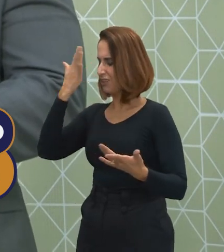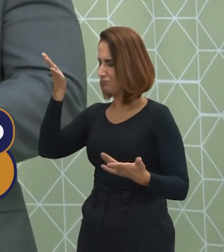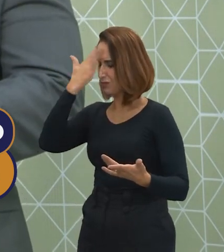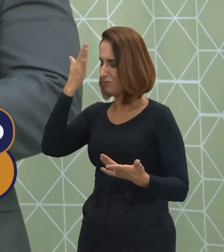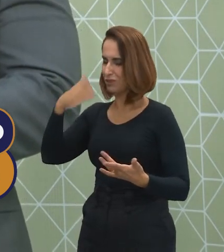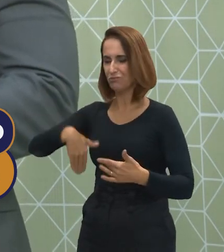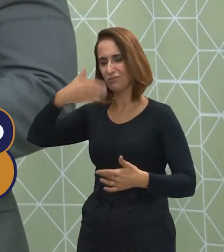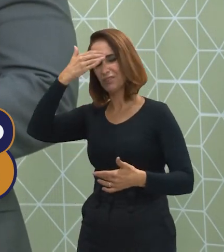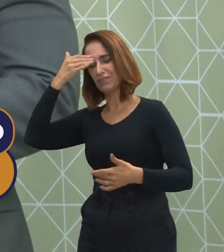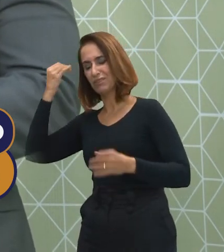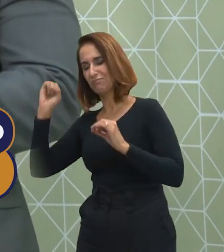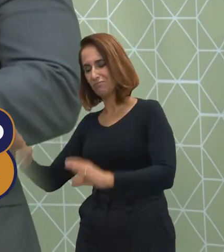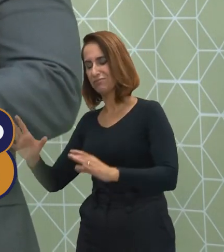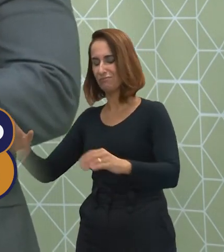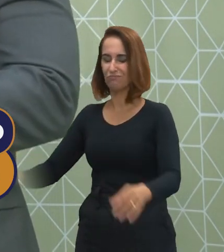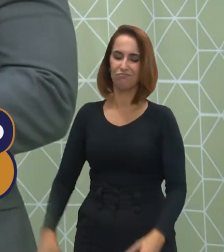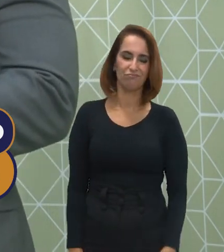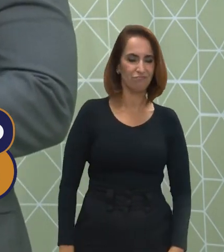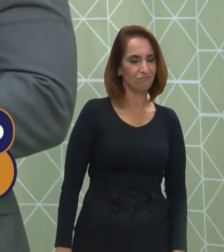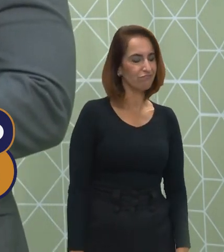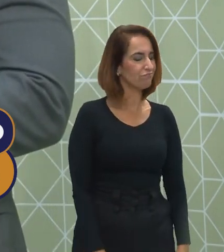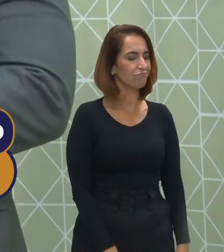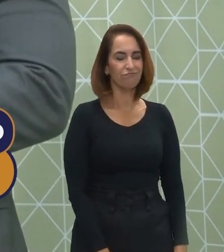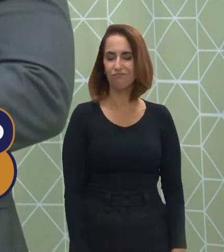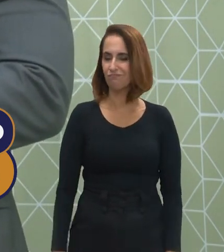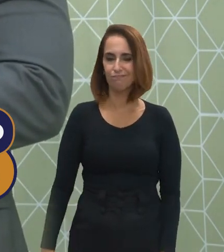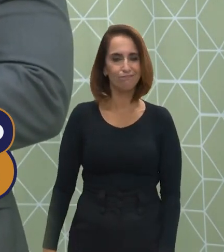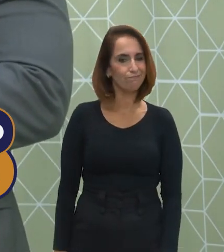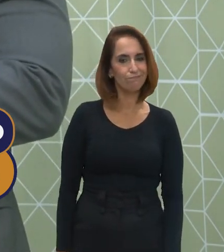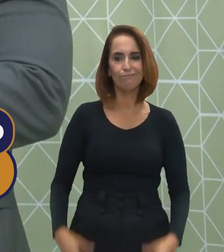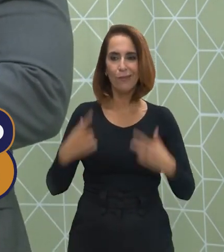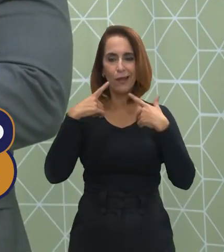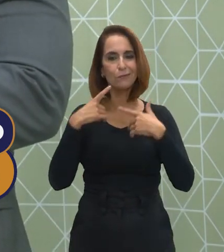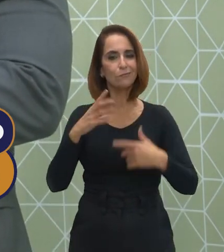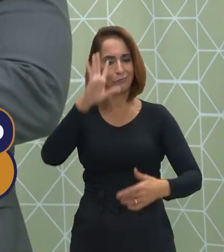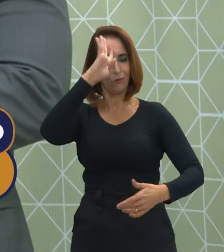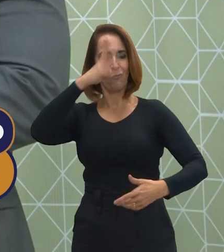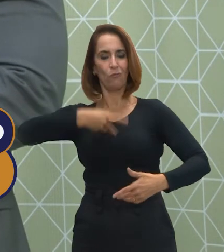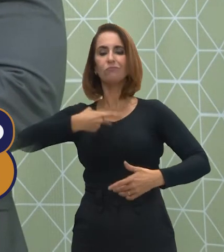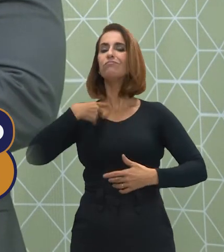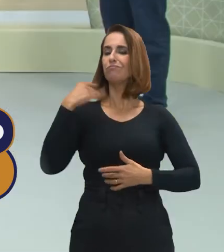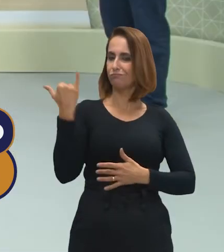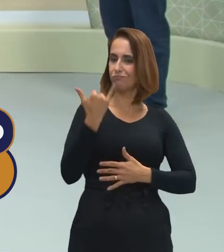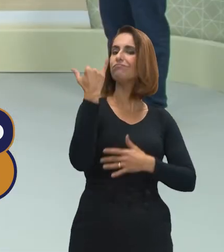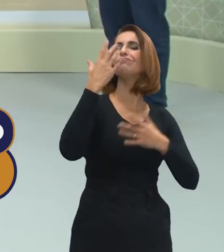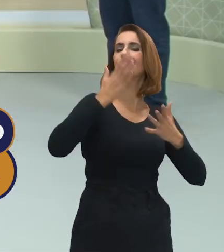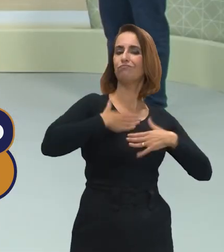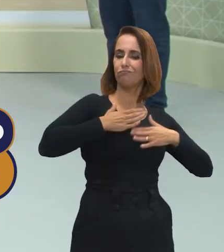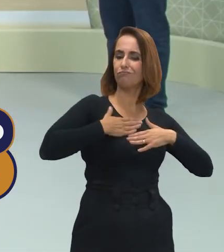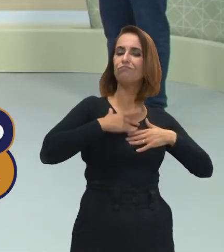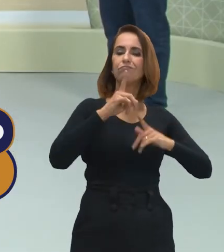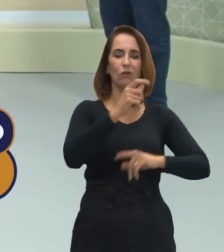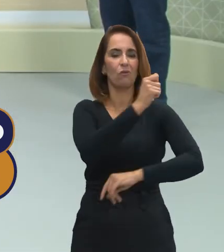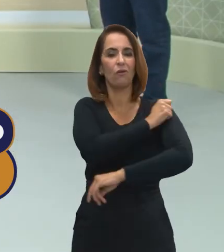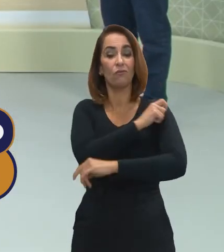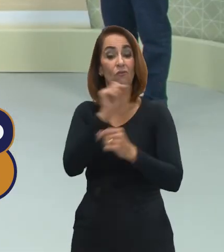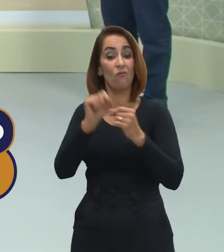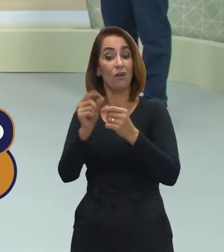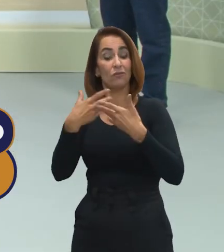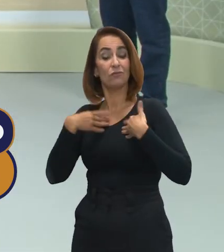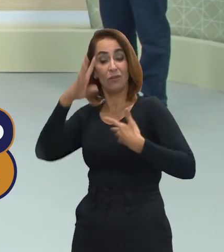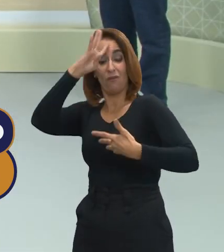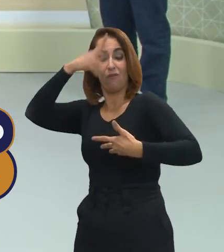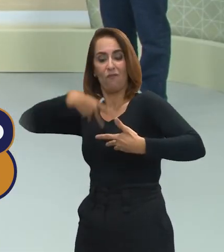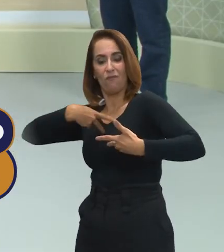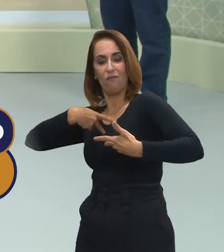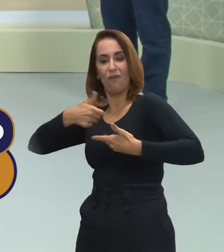sabia esse conteúdo no começo do ano, agora eu estou patinando aqui. Então, essa autocrítica é fundamental para que o aluno faça uma